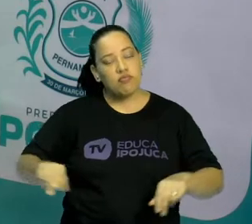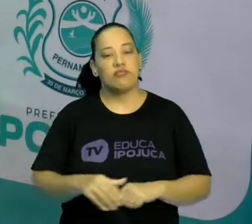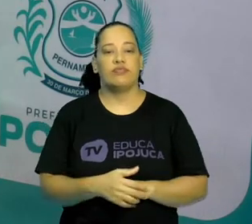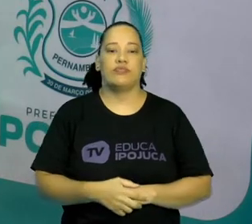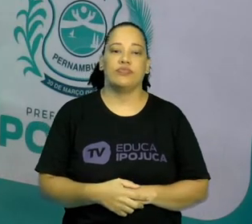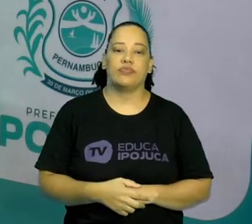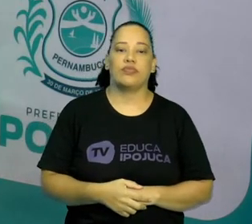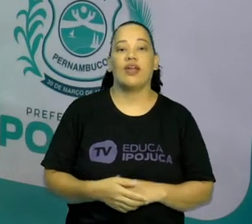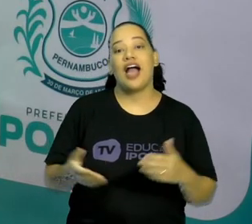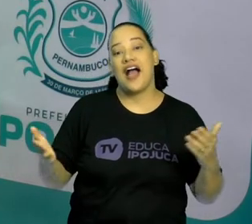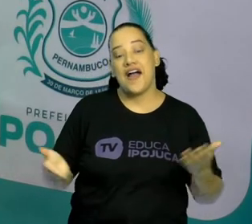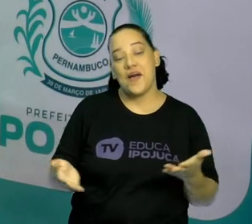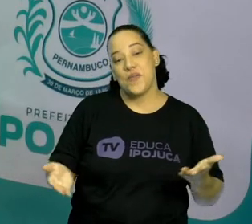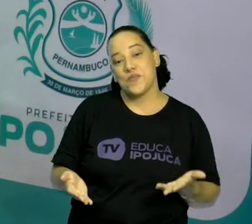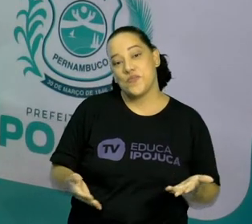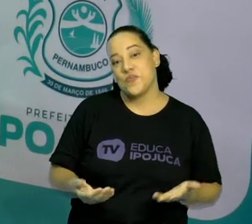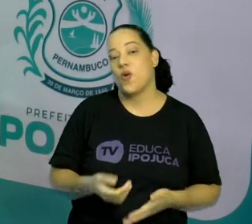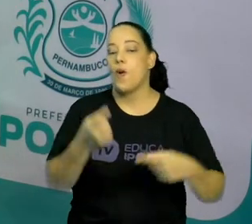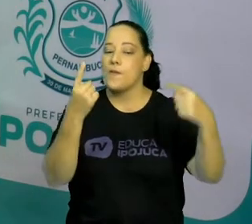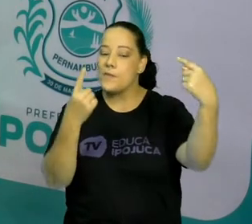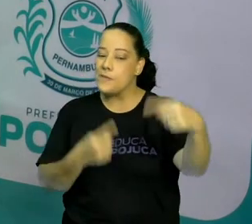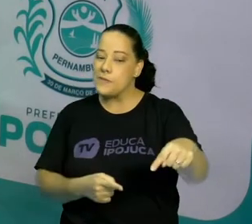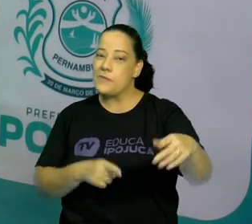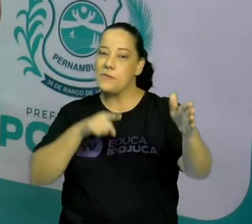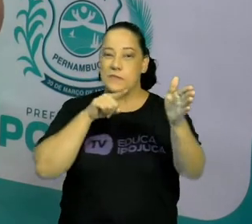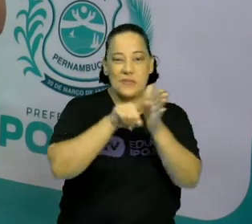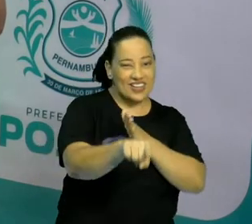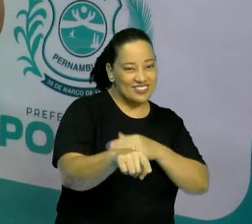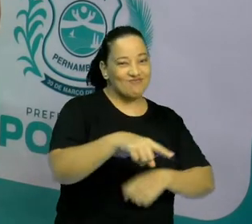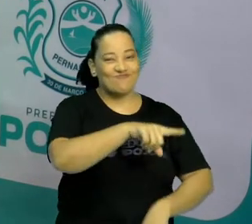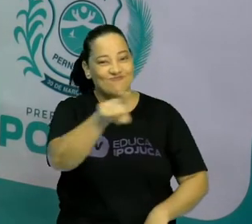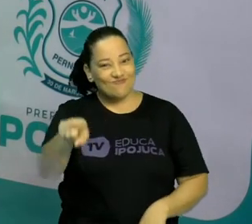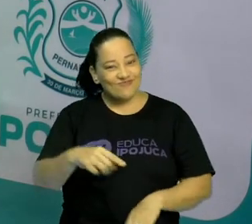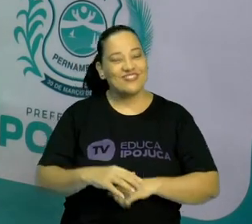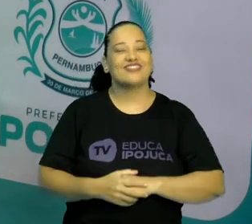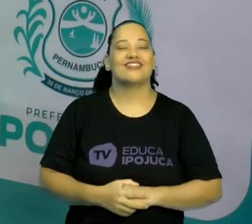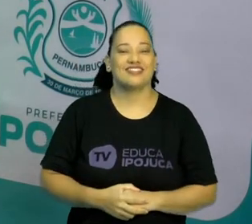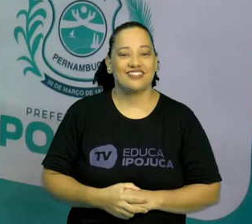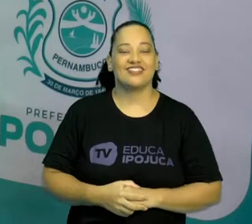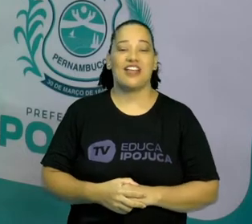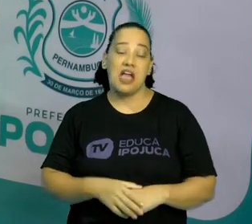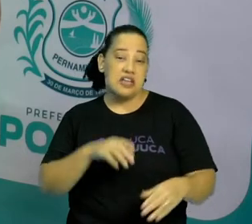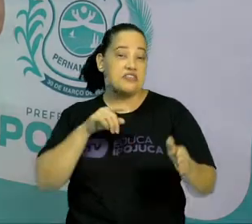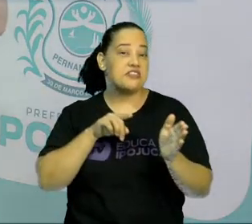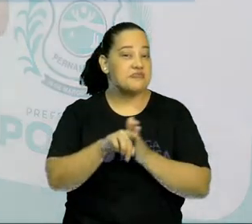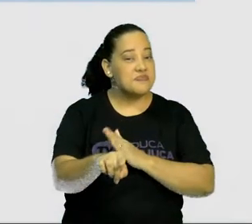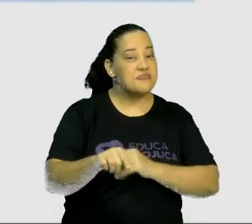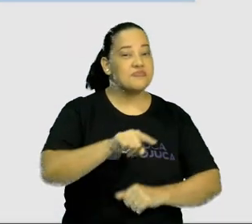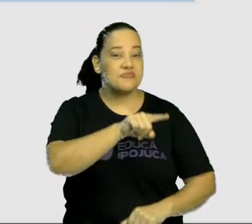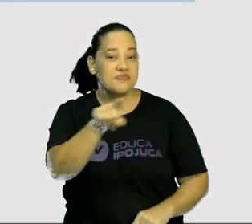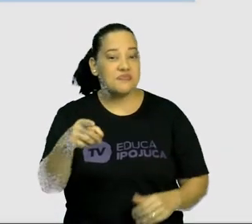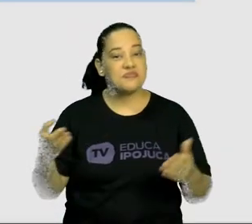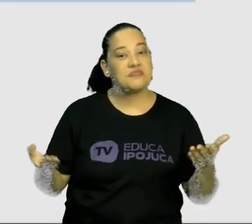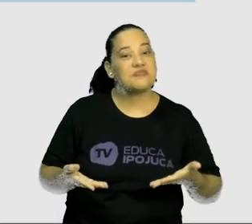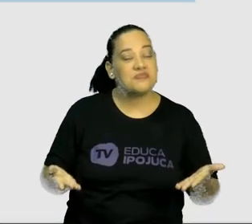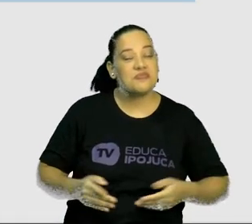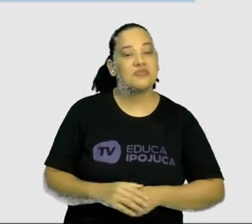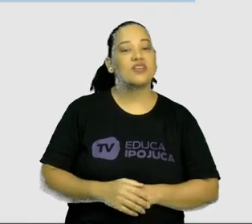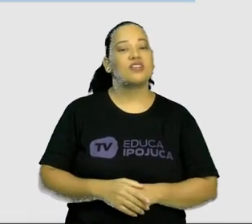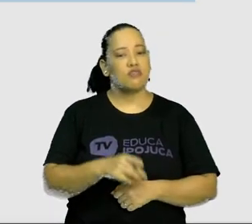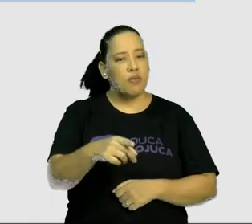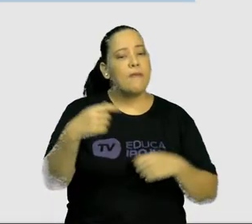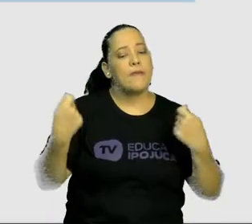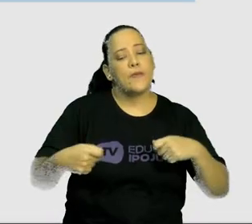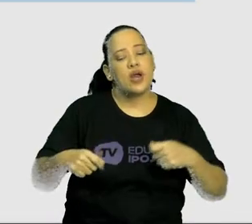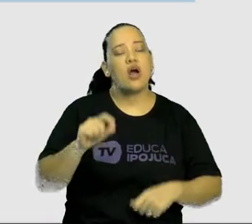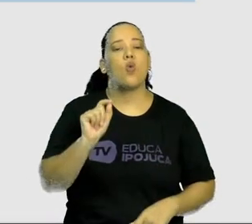E chegamos ao nosso desafio, criançadas. Isso mesmo. O nosso desafio de hoje, vocês vão precisar da